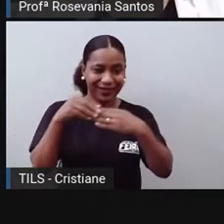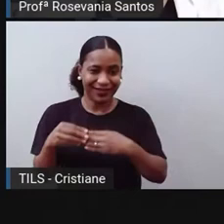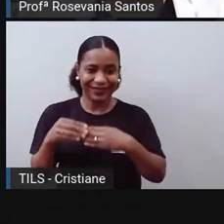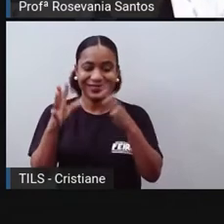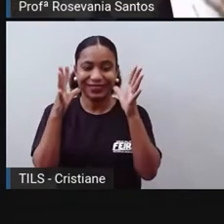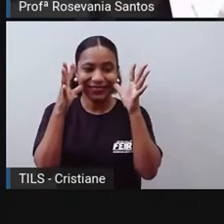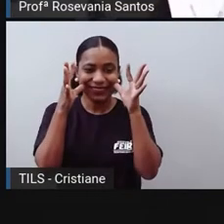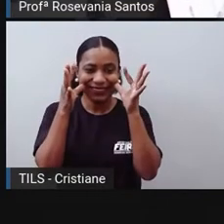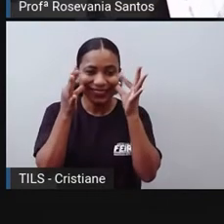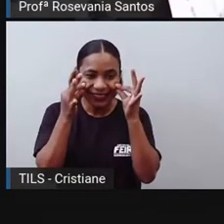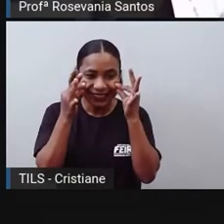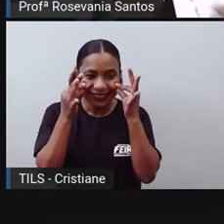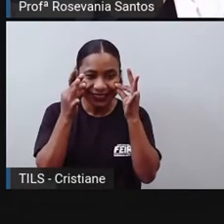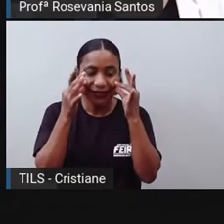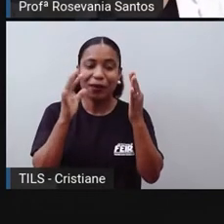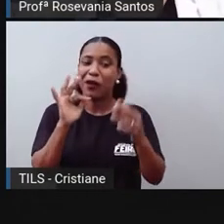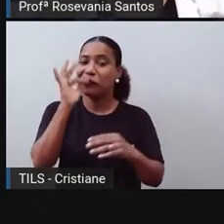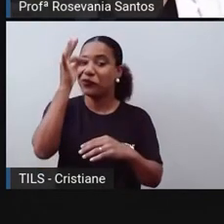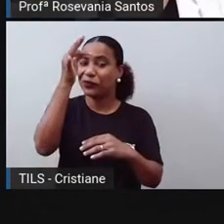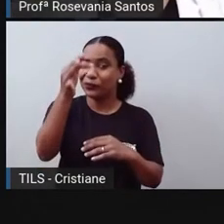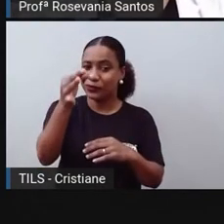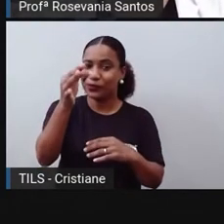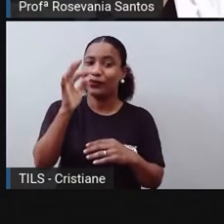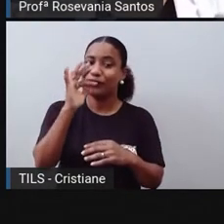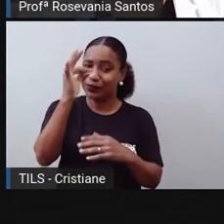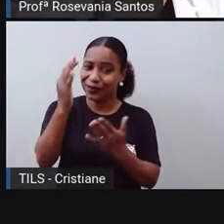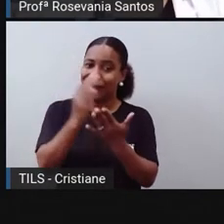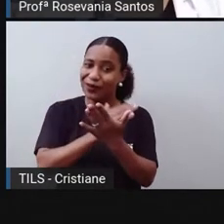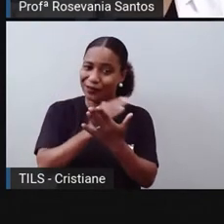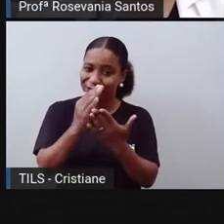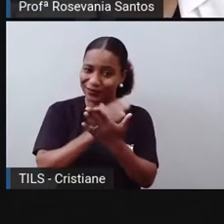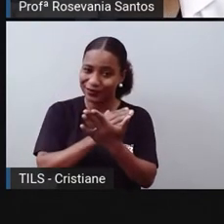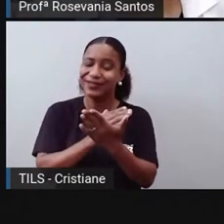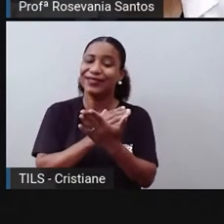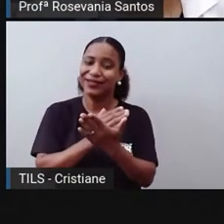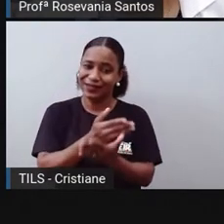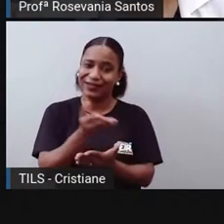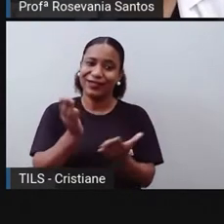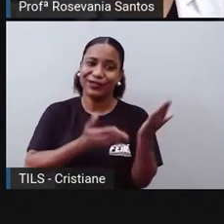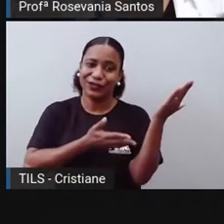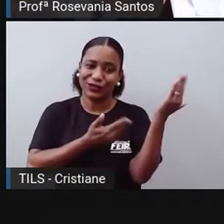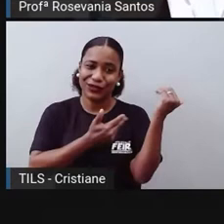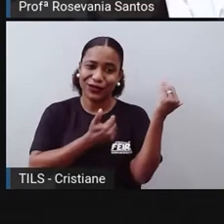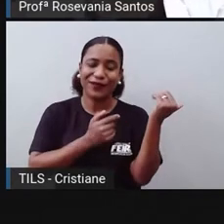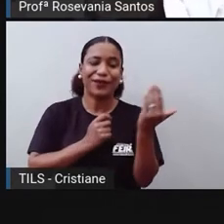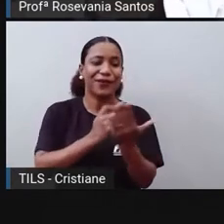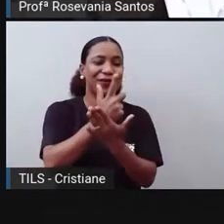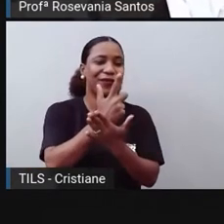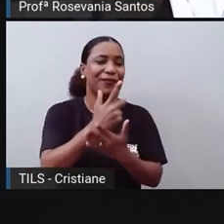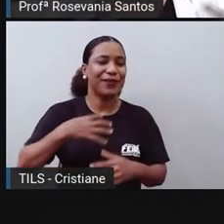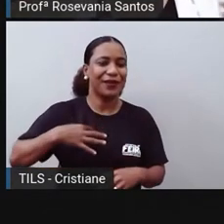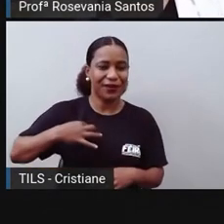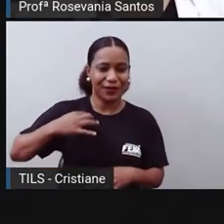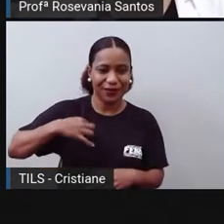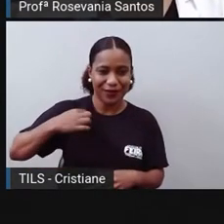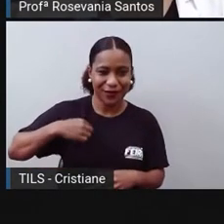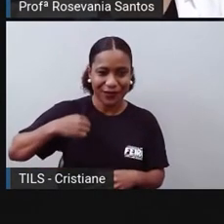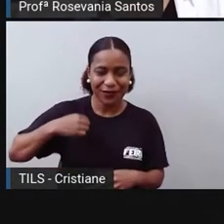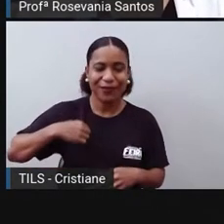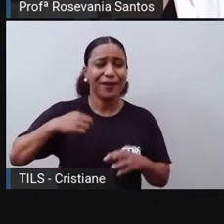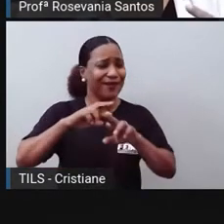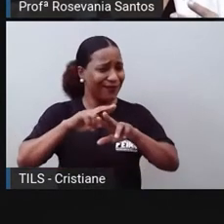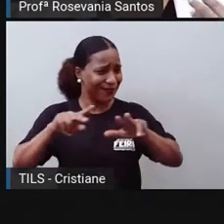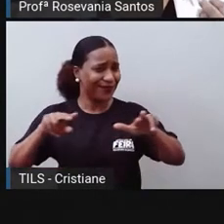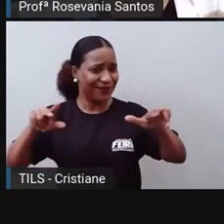físicos. E logo, logo, a gente, quer dizer, alguns jogos vocês já compram, né, roupa, já compram armamentos, uma série de